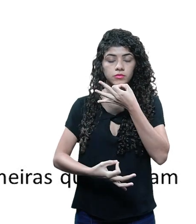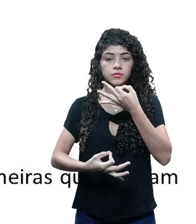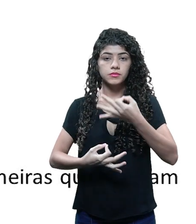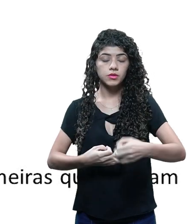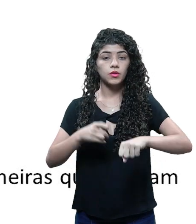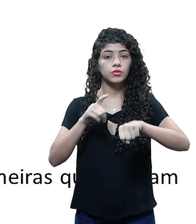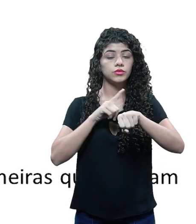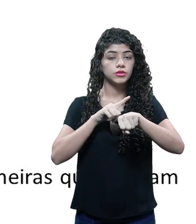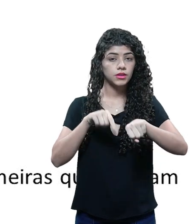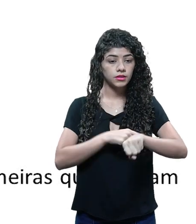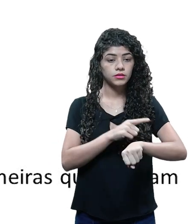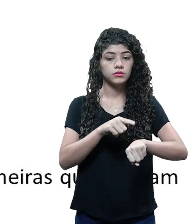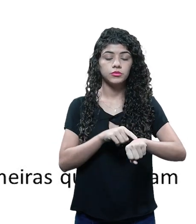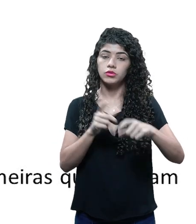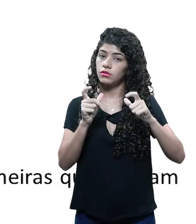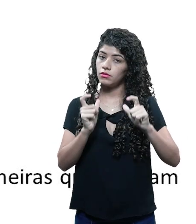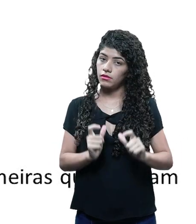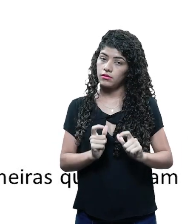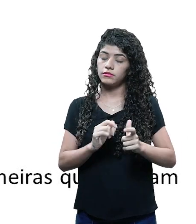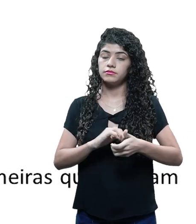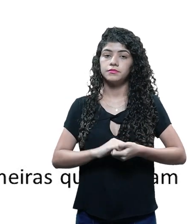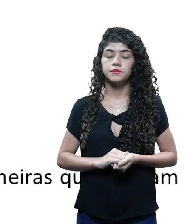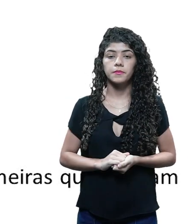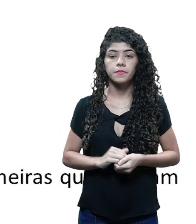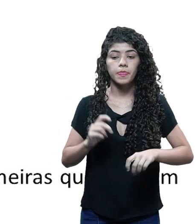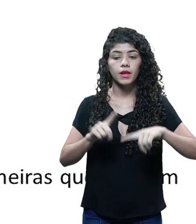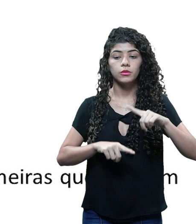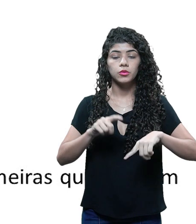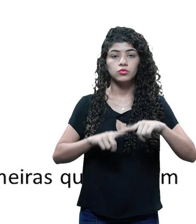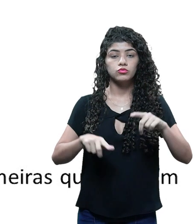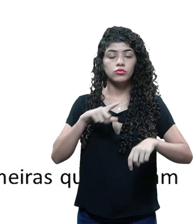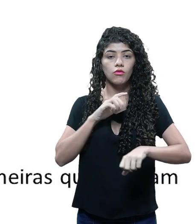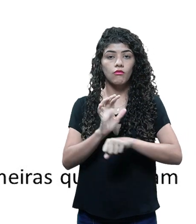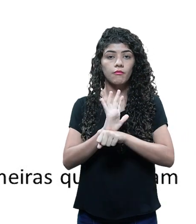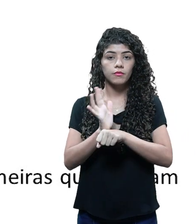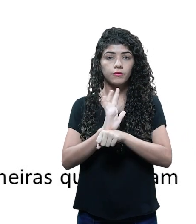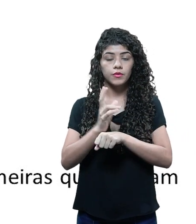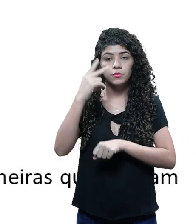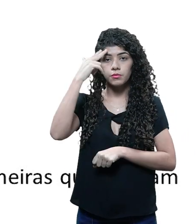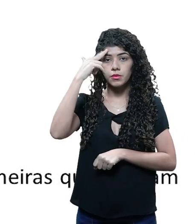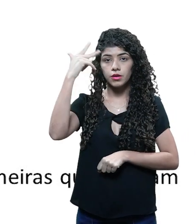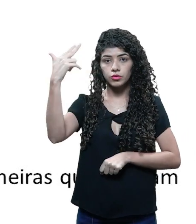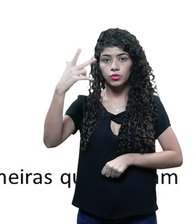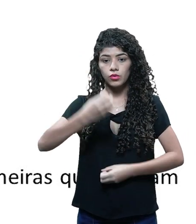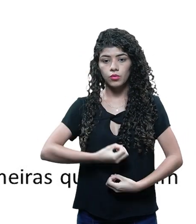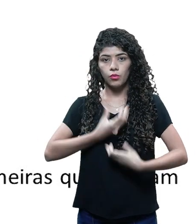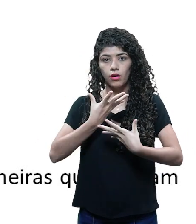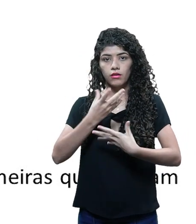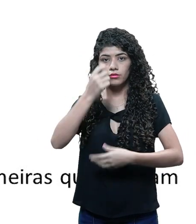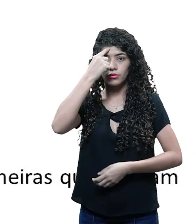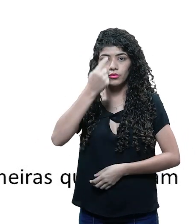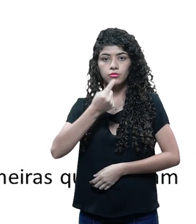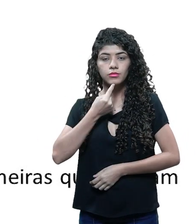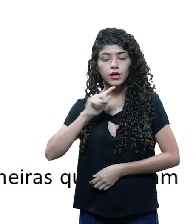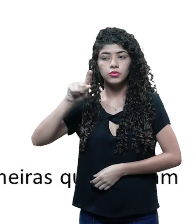locação, de temporalidade. Ele vai dar em sejo a um produto que é um filme, que é uma história contada com